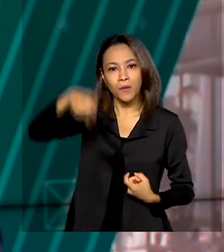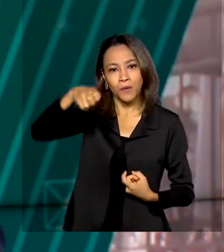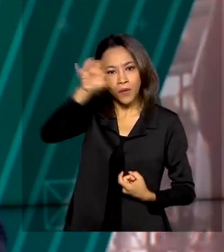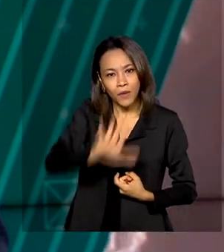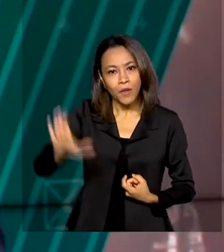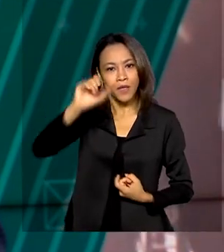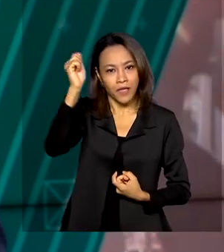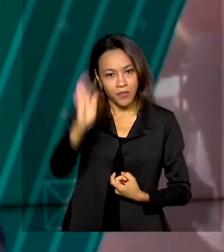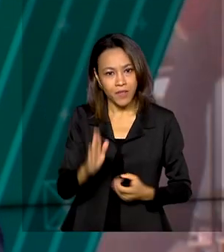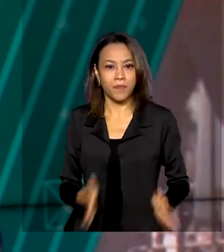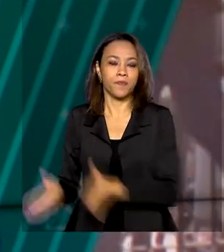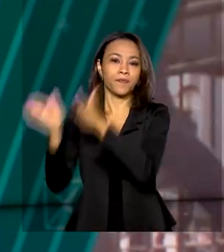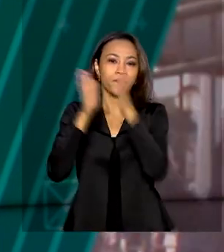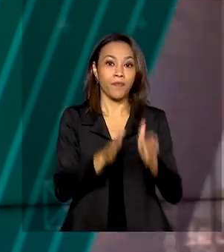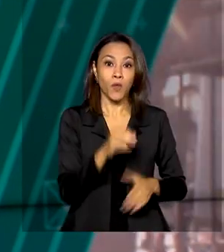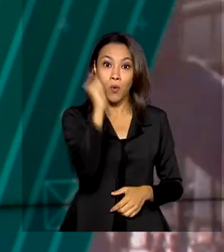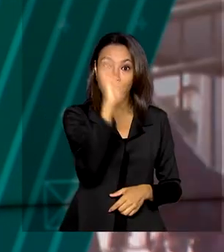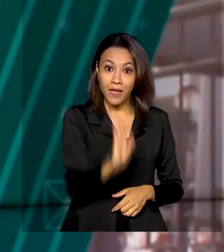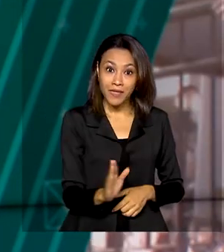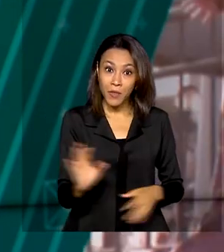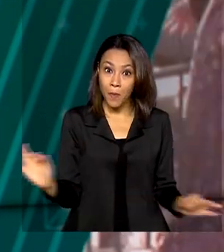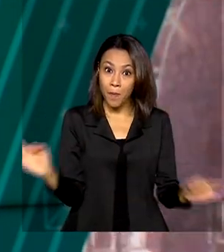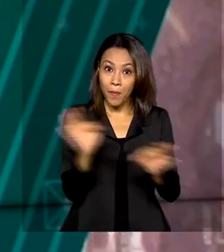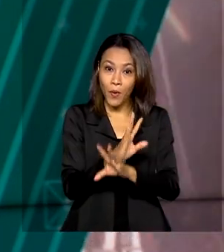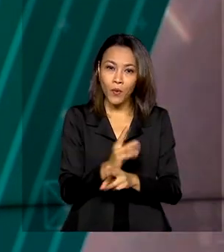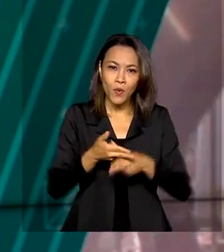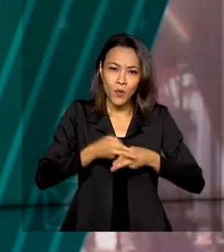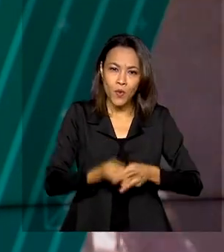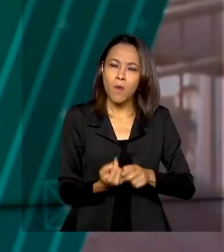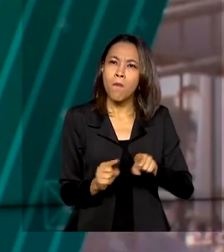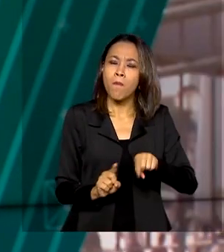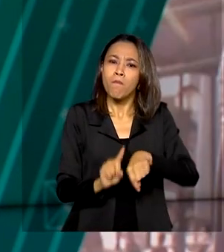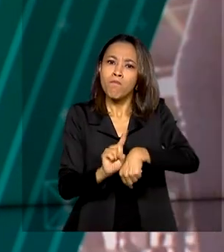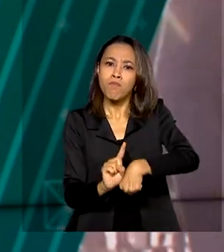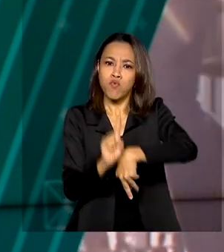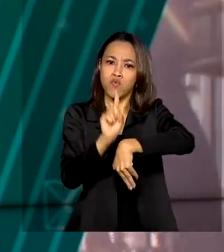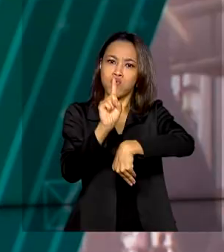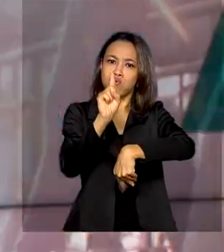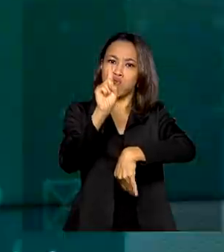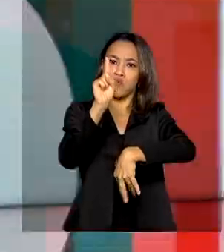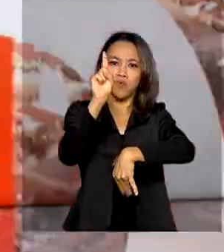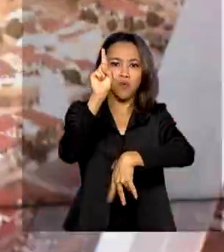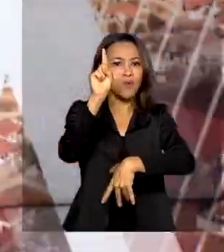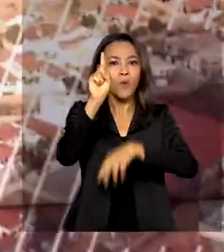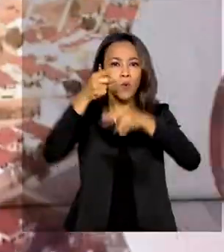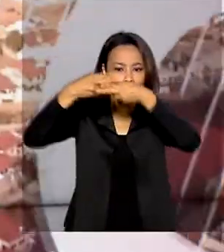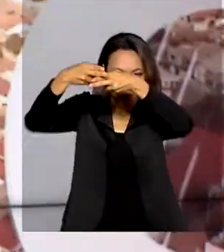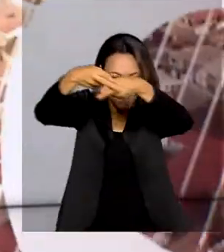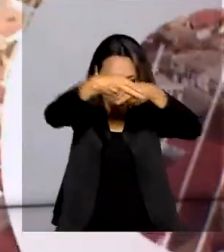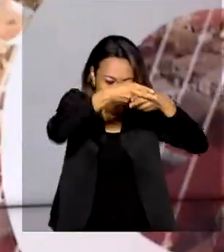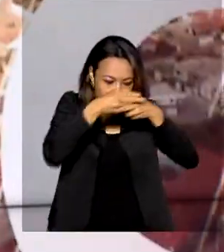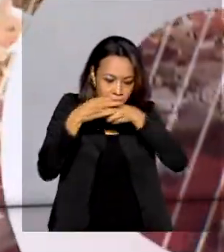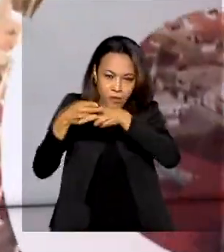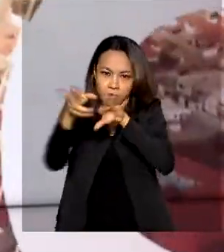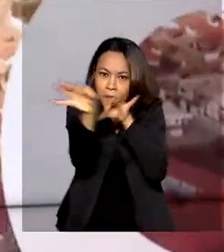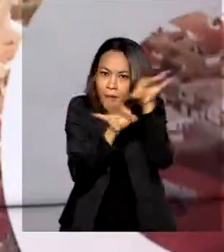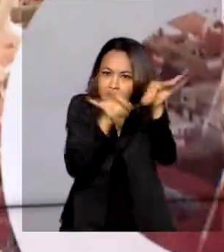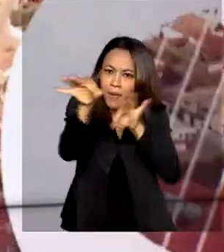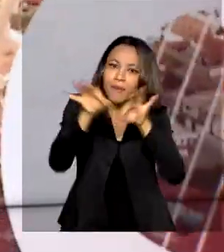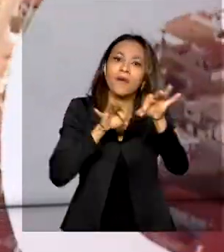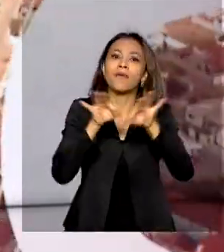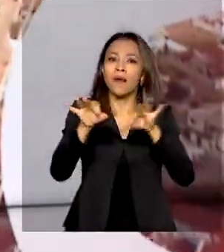O Brasil está prestes a colocar em órbita o primeiro satélite de observação da Terra totalmente projetado,